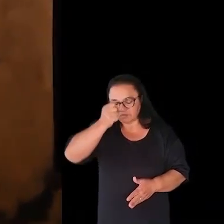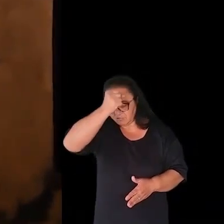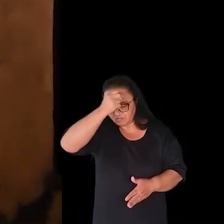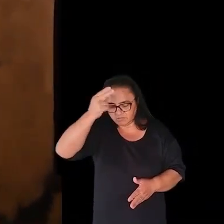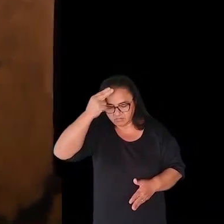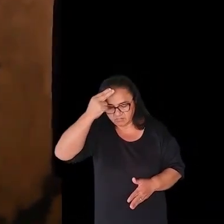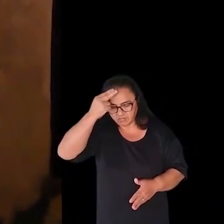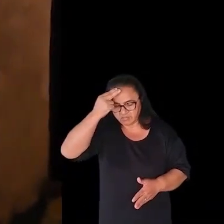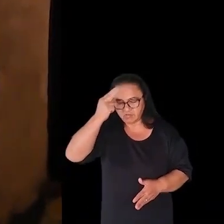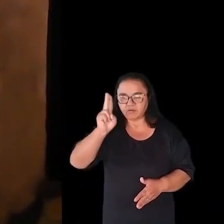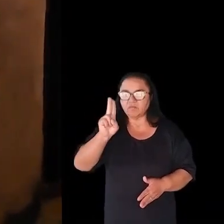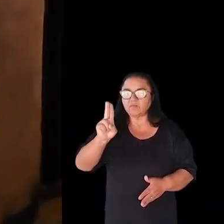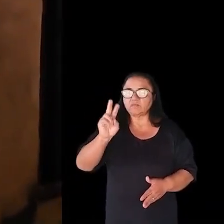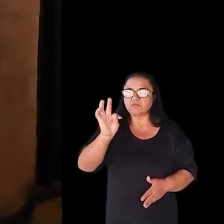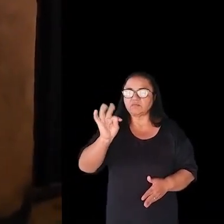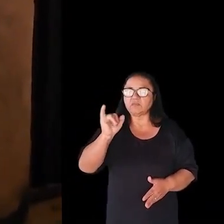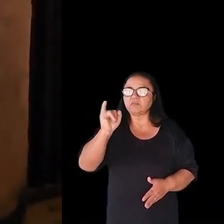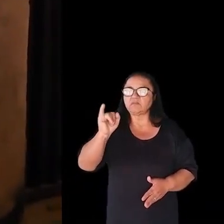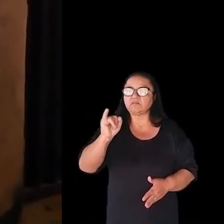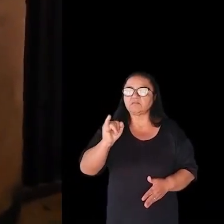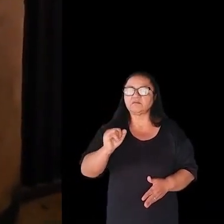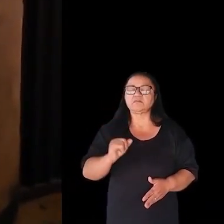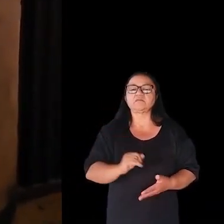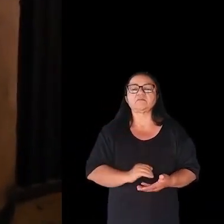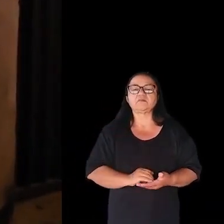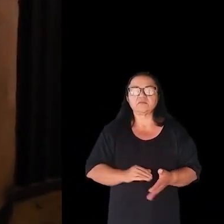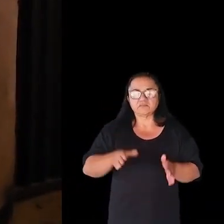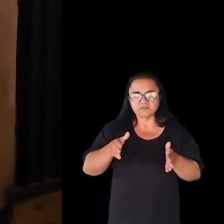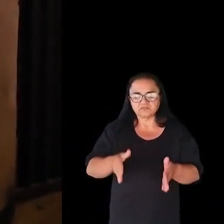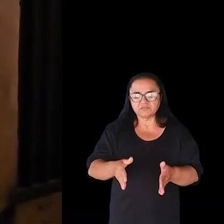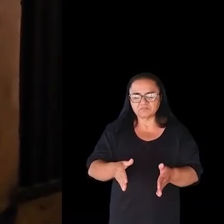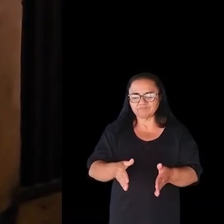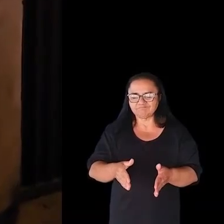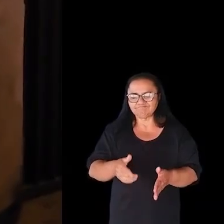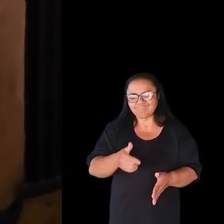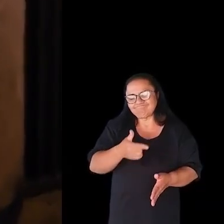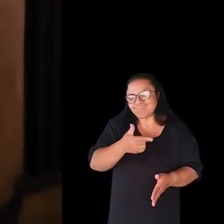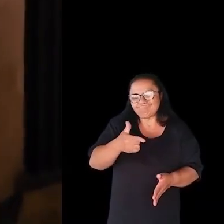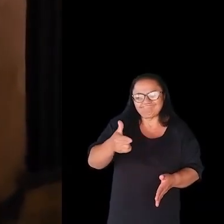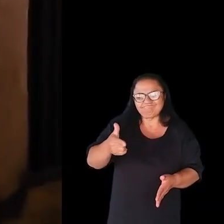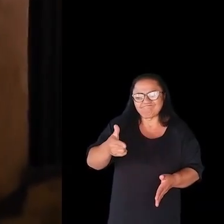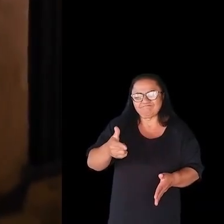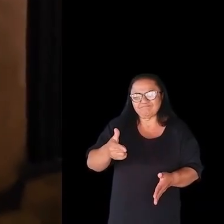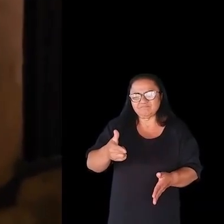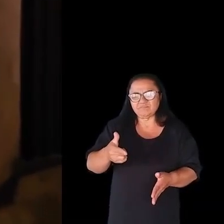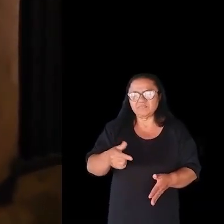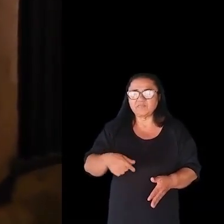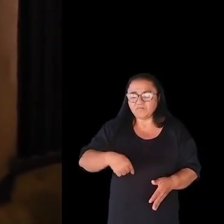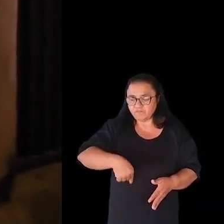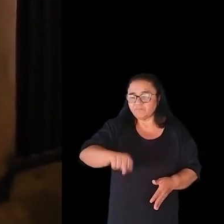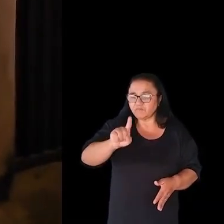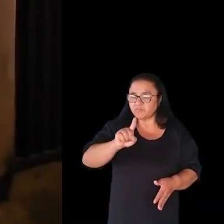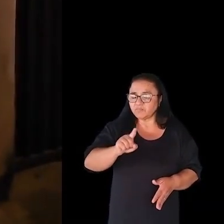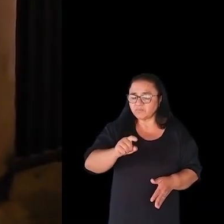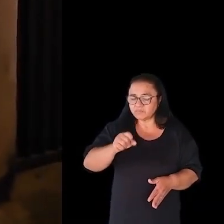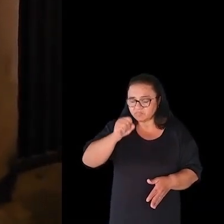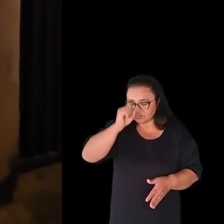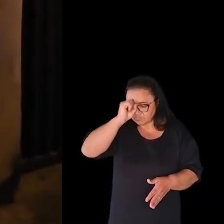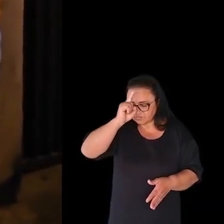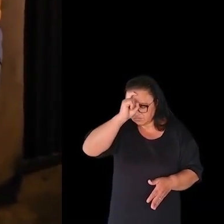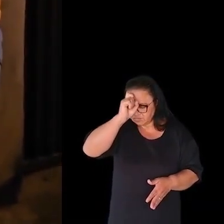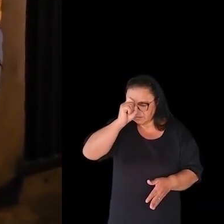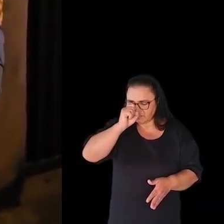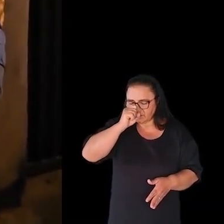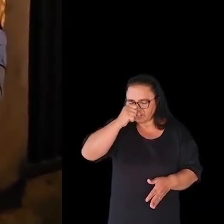o municipal vive na UTI. A gente chega lá, não tem assim um... Esse dia eu fui parar na UTI,